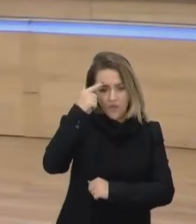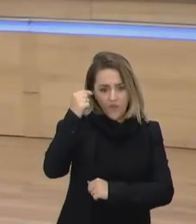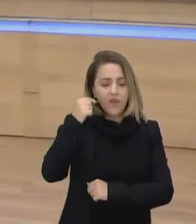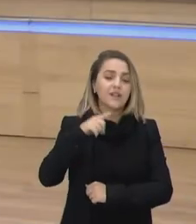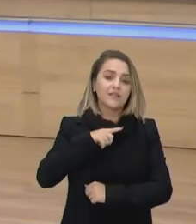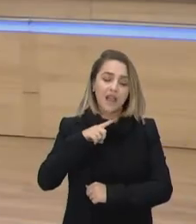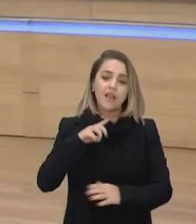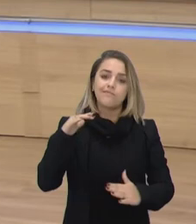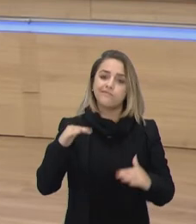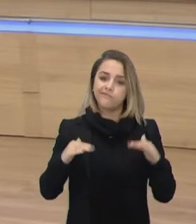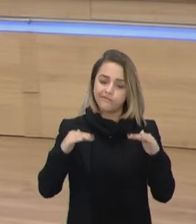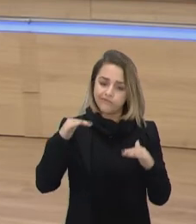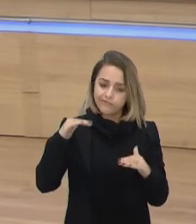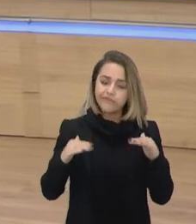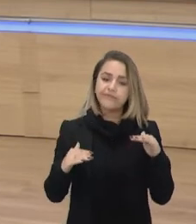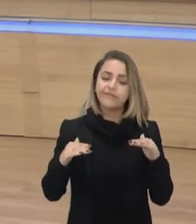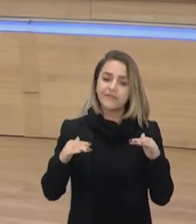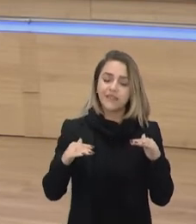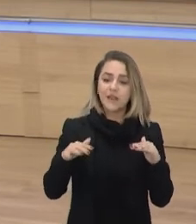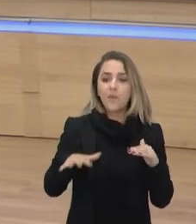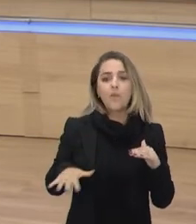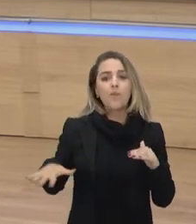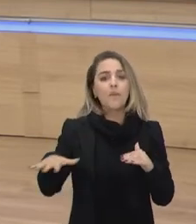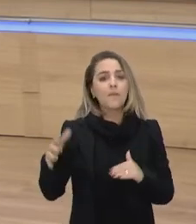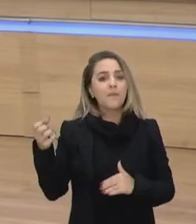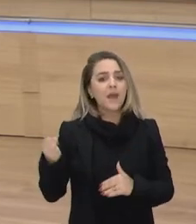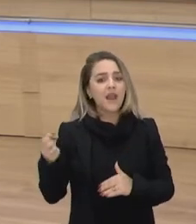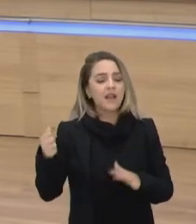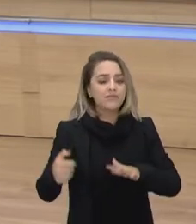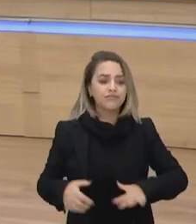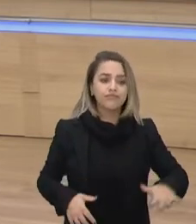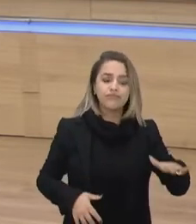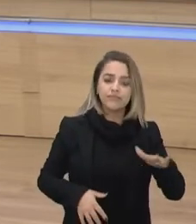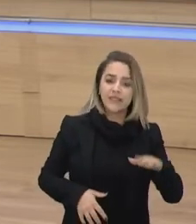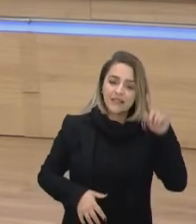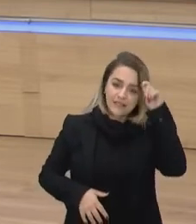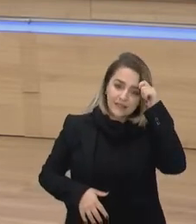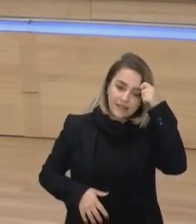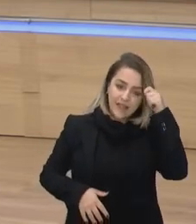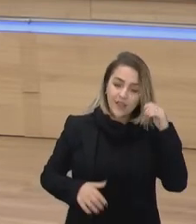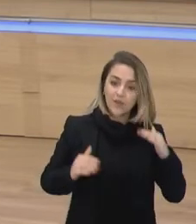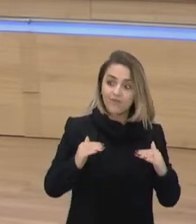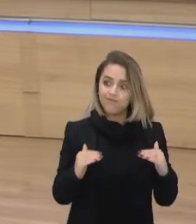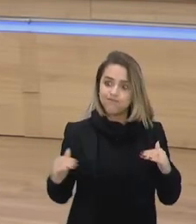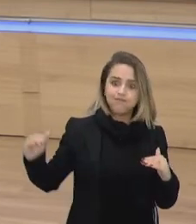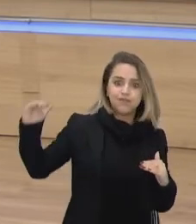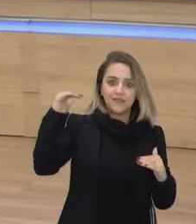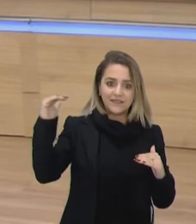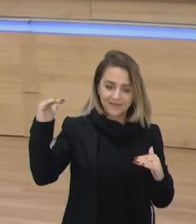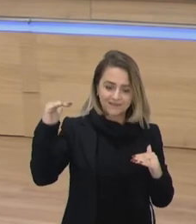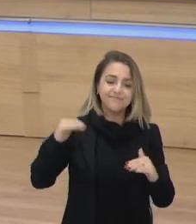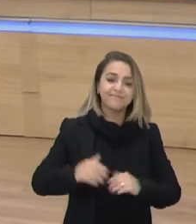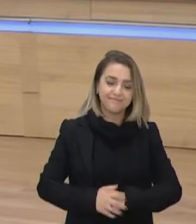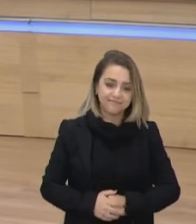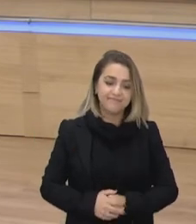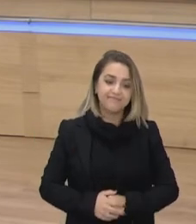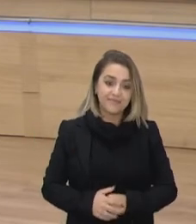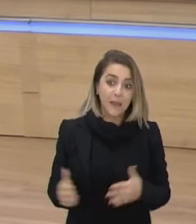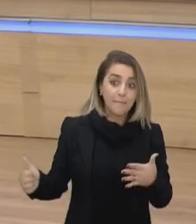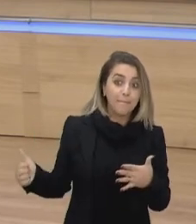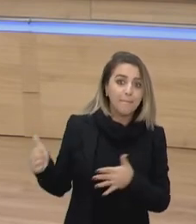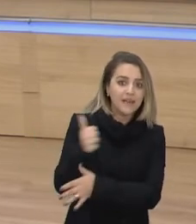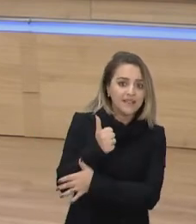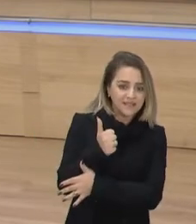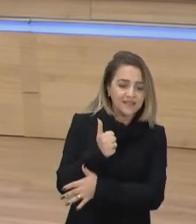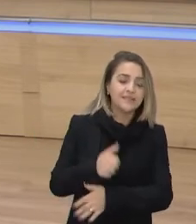desigualdade entre brancos e pretos, com uma vantagem para essas pessoas brancas, né? E daí, mais um dado aí do